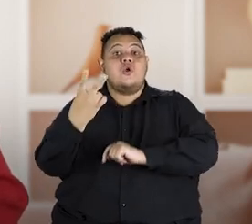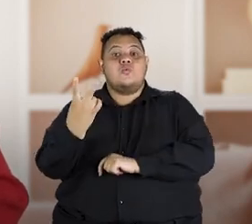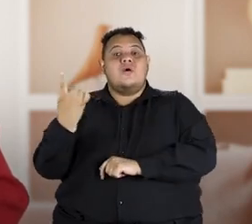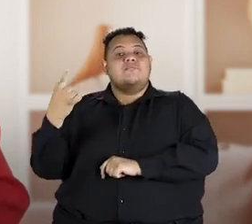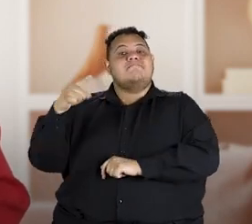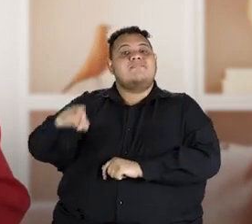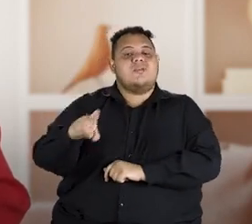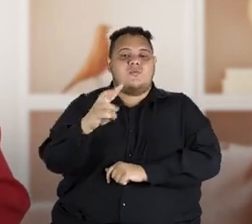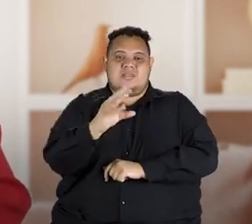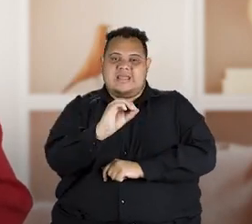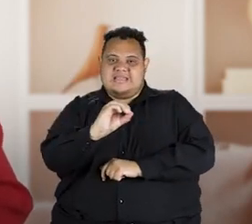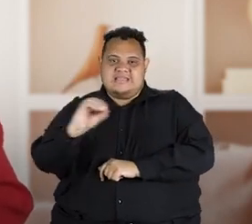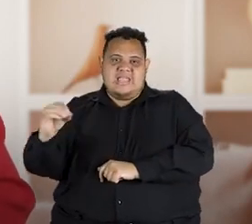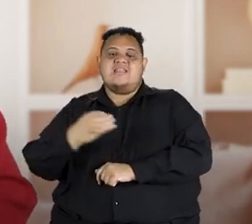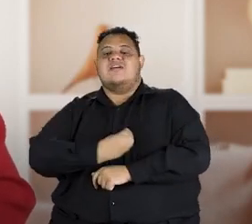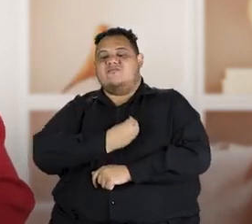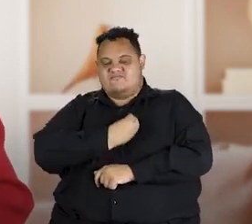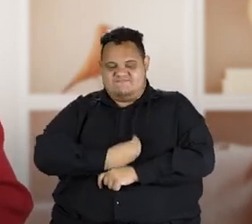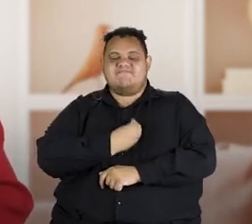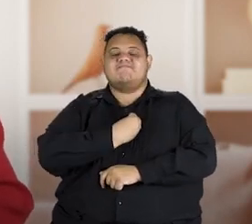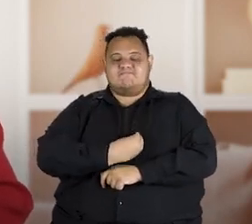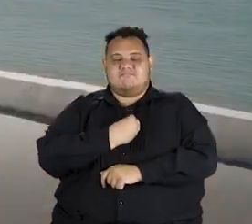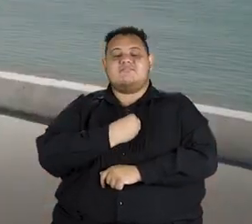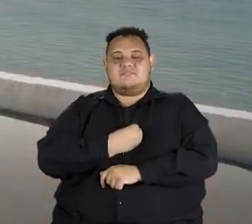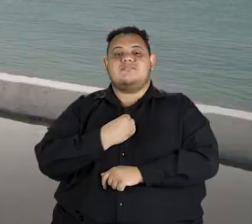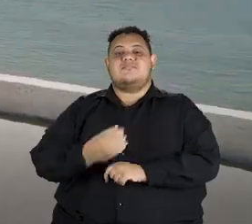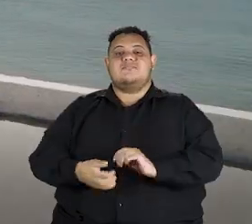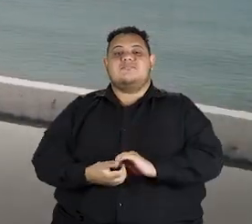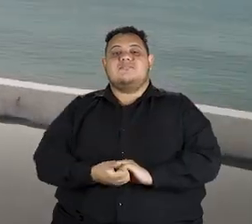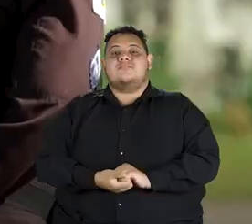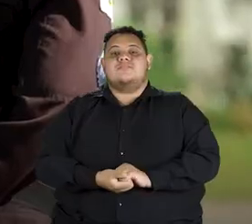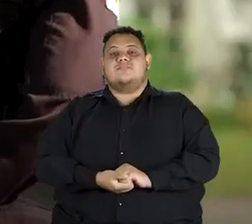.300 vidas por país.